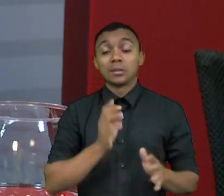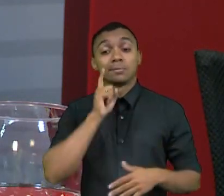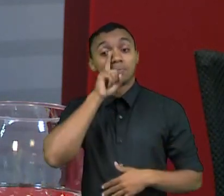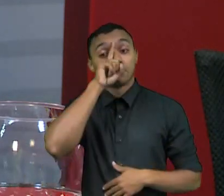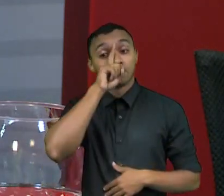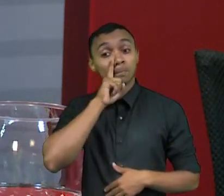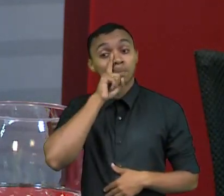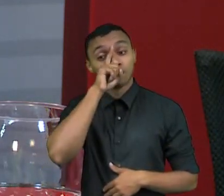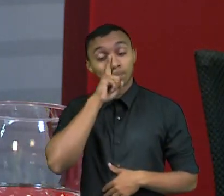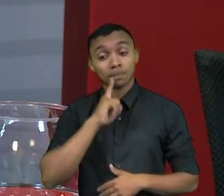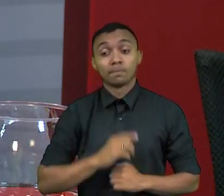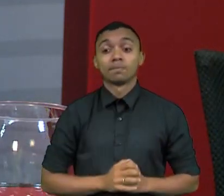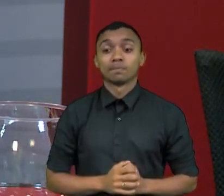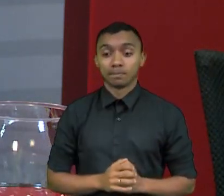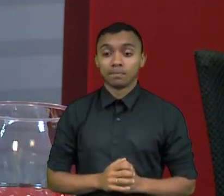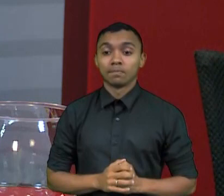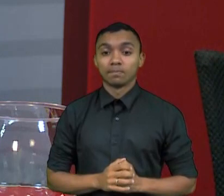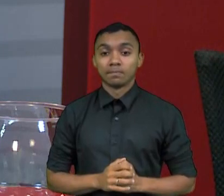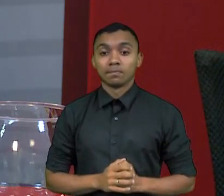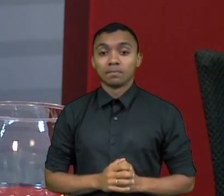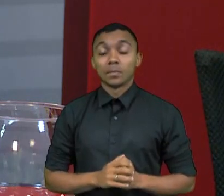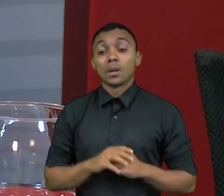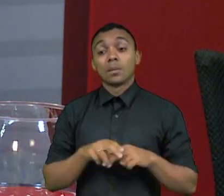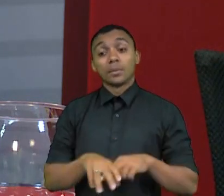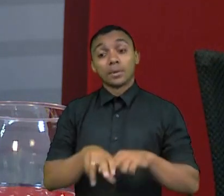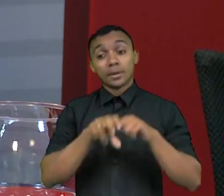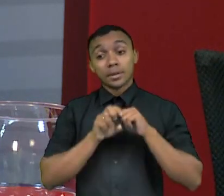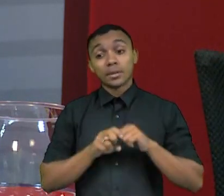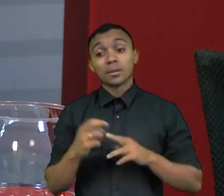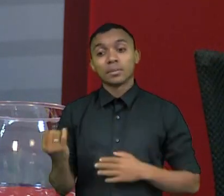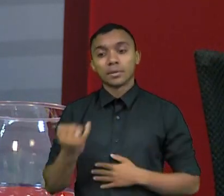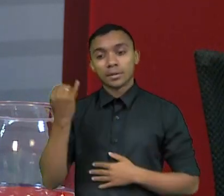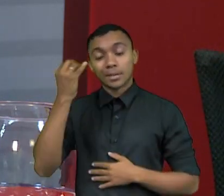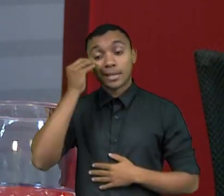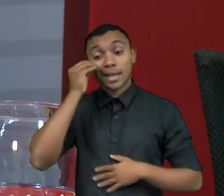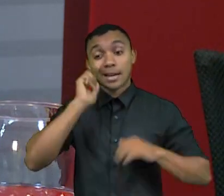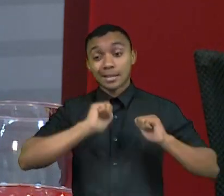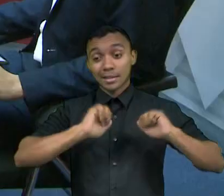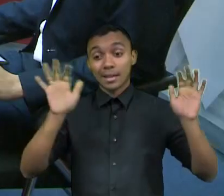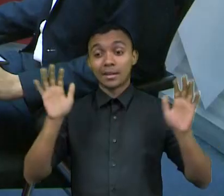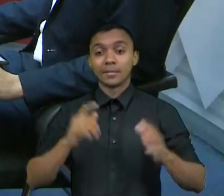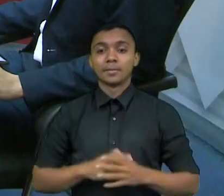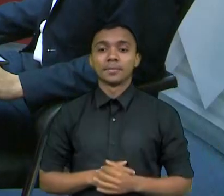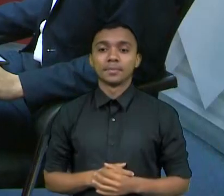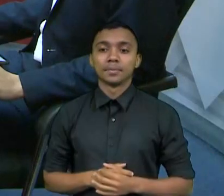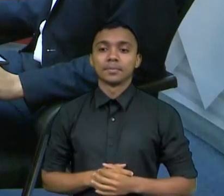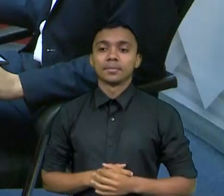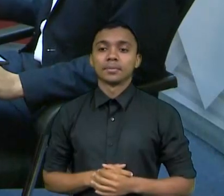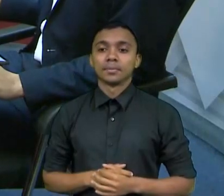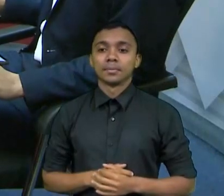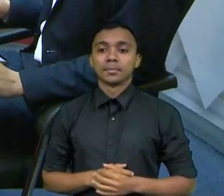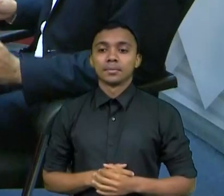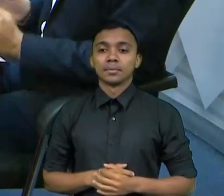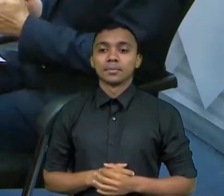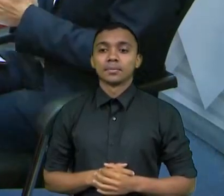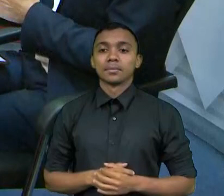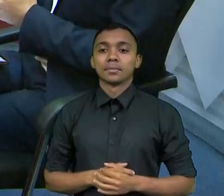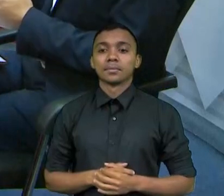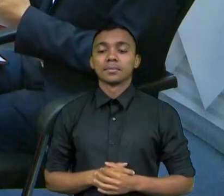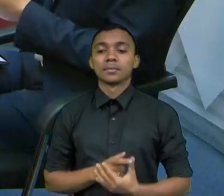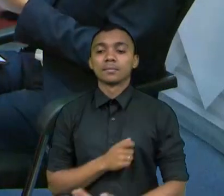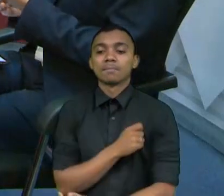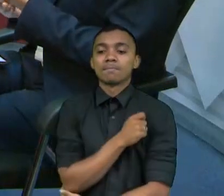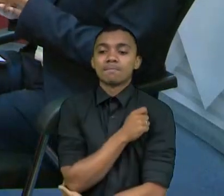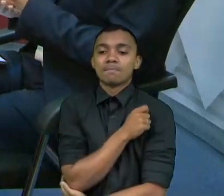perigoso. A gente se preocupa muito com isso e é importante tentar esclarecer as pessoas cada vez mais. É interessante um ponto que um dos